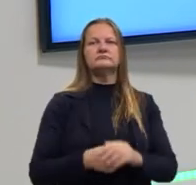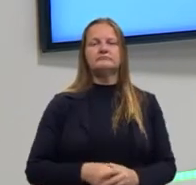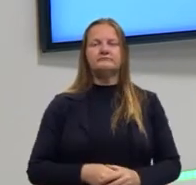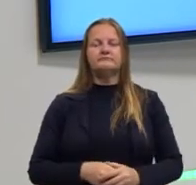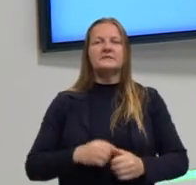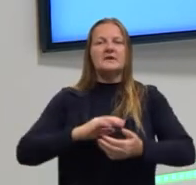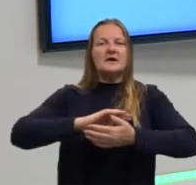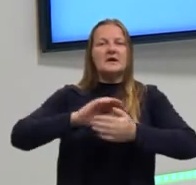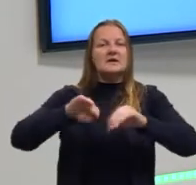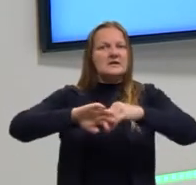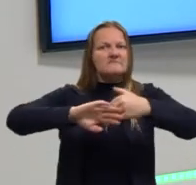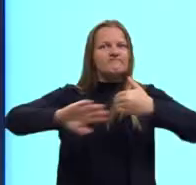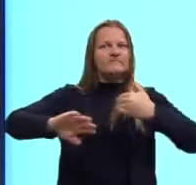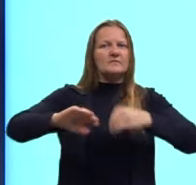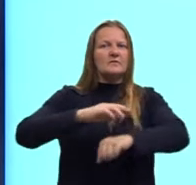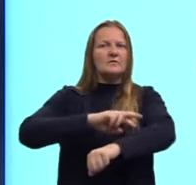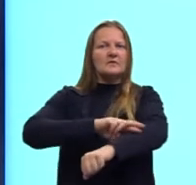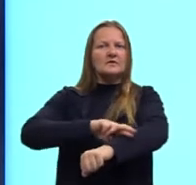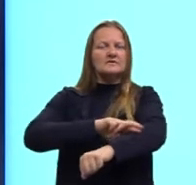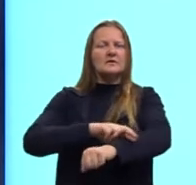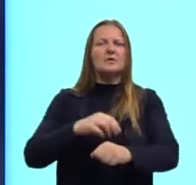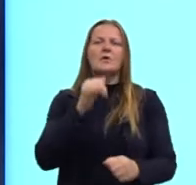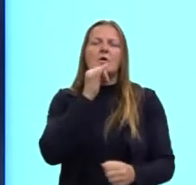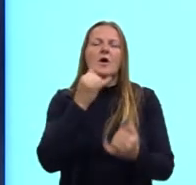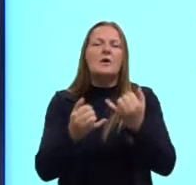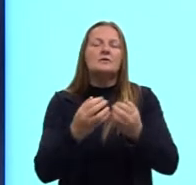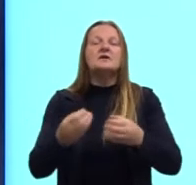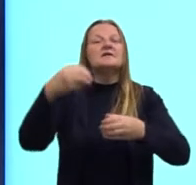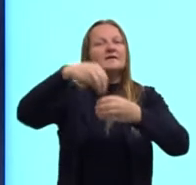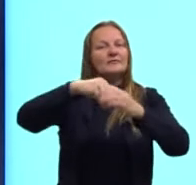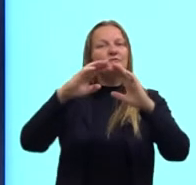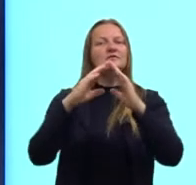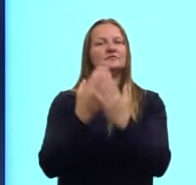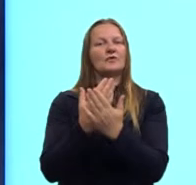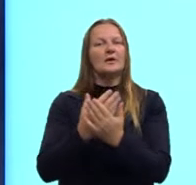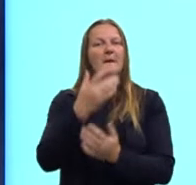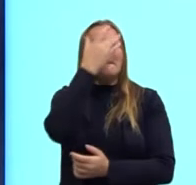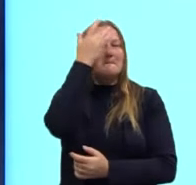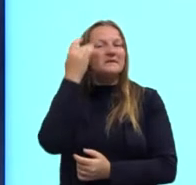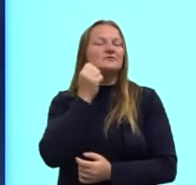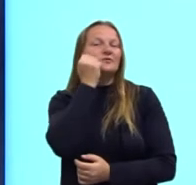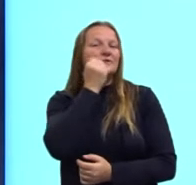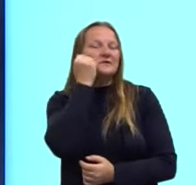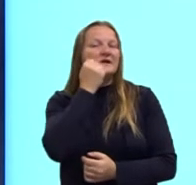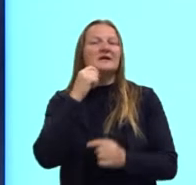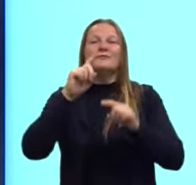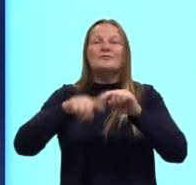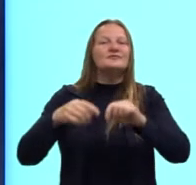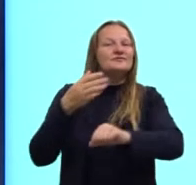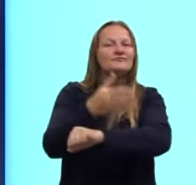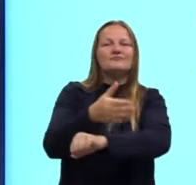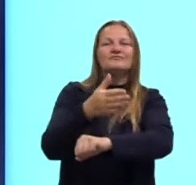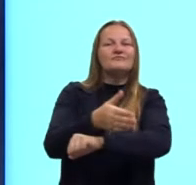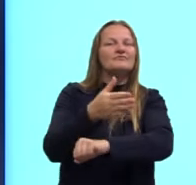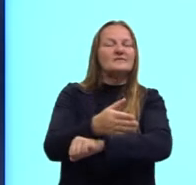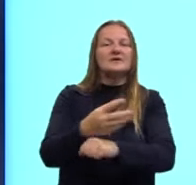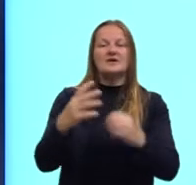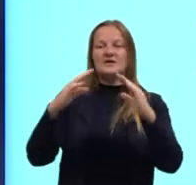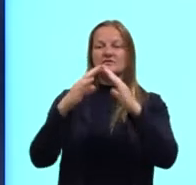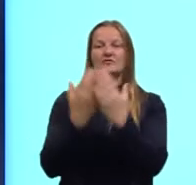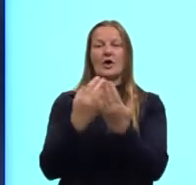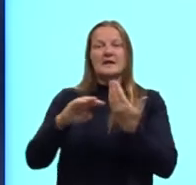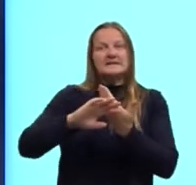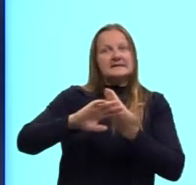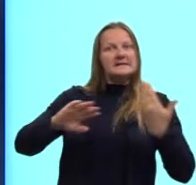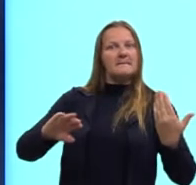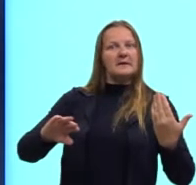segregação, gente, ela acontecia, por exemplo, nas escolas. Pessoas negras não frequentavam as mesmas escolas